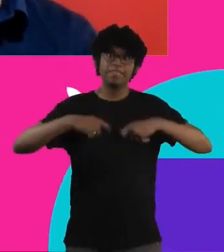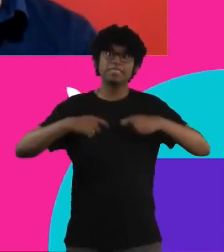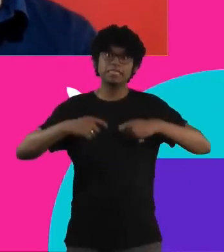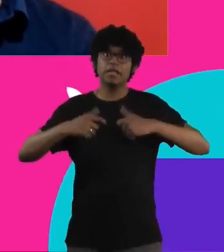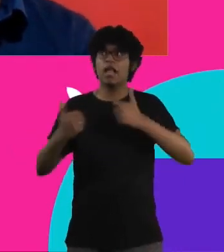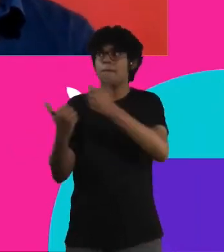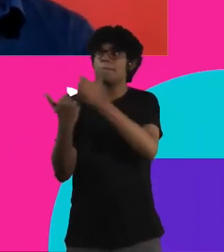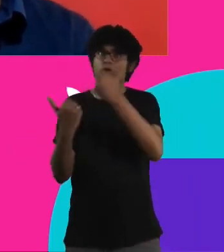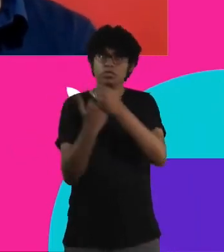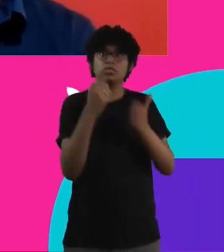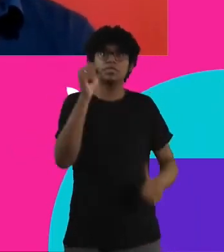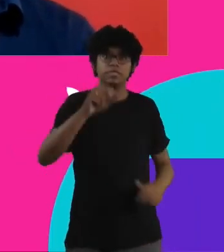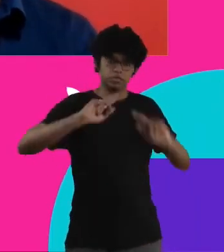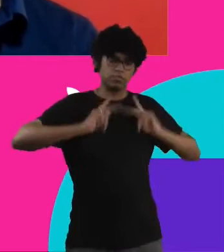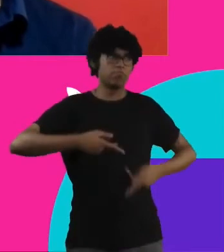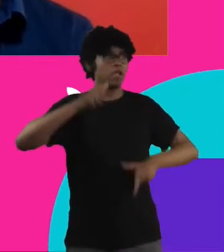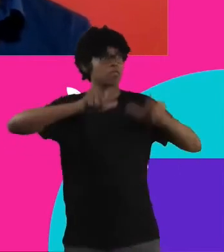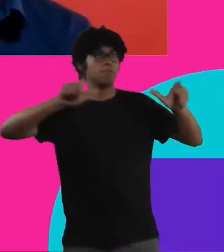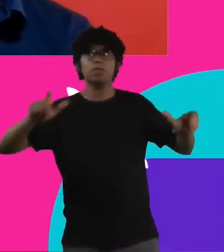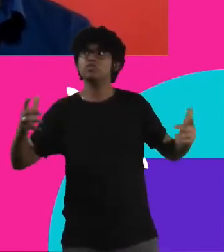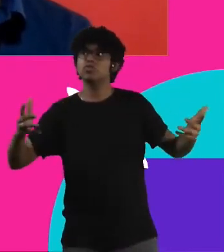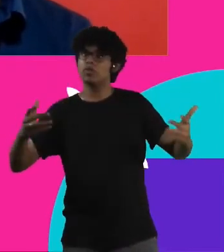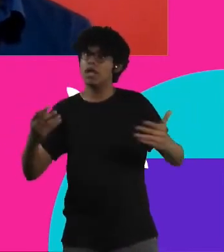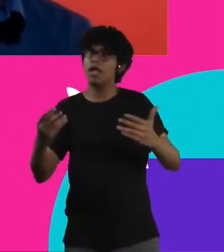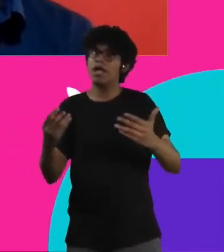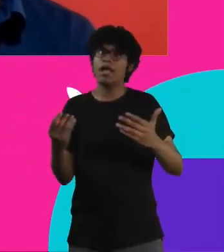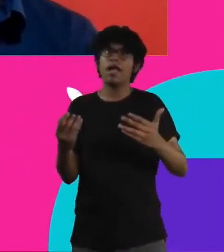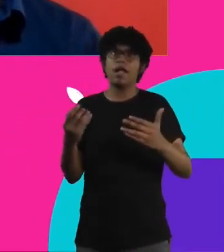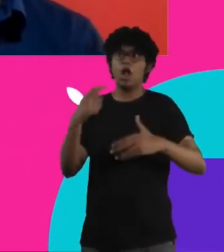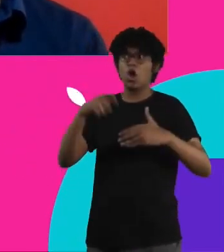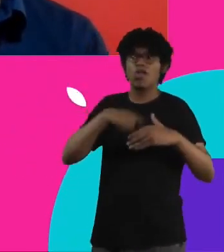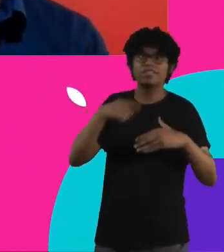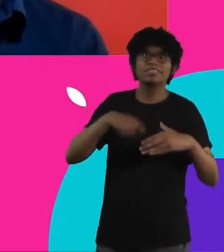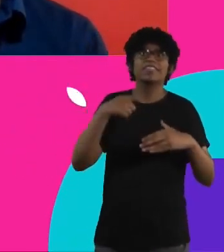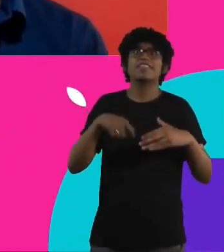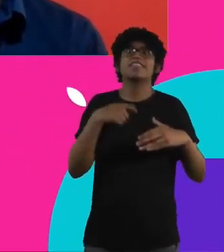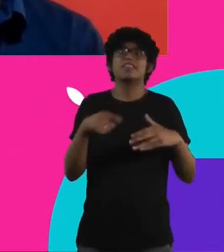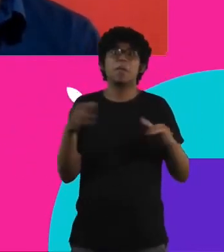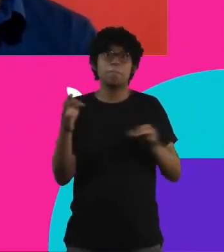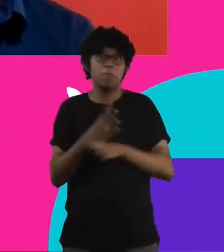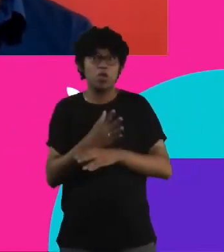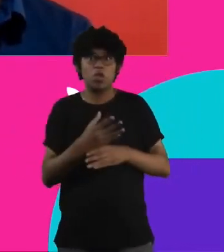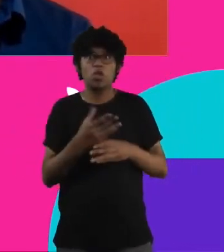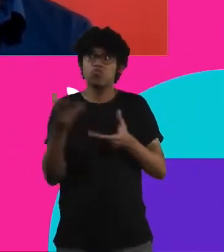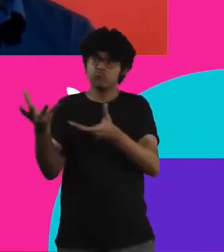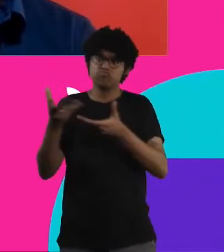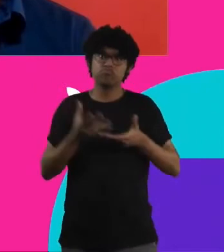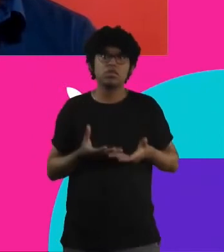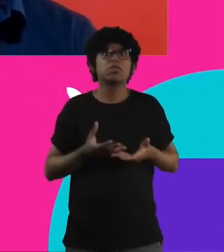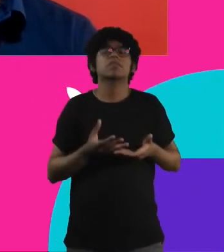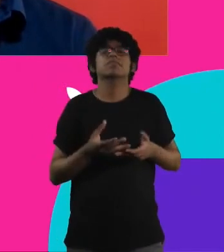ajuda humanitária nesse sentido, então, a produção de alimentos, a produção, por exemplo, de refeições prontas, quando você traz aí